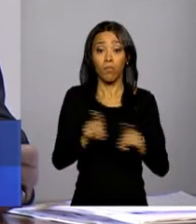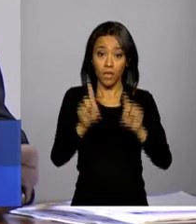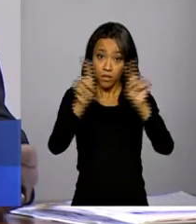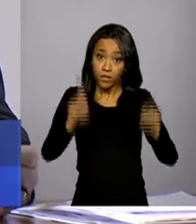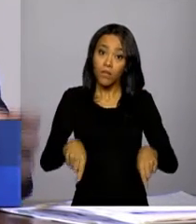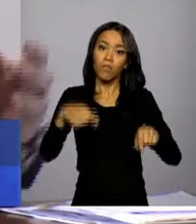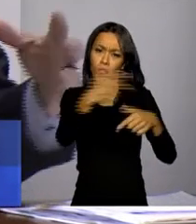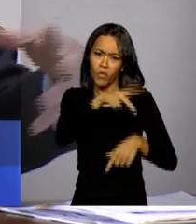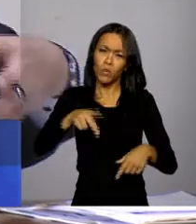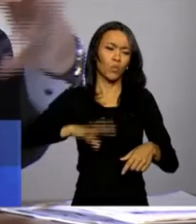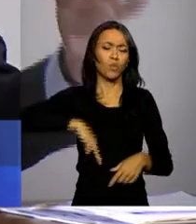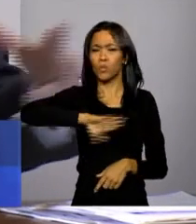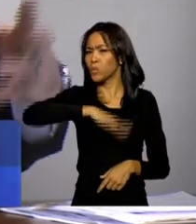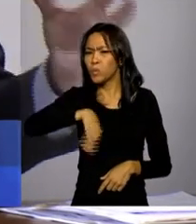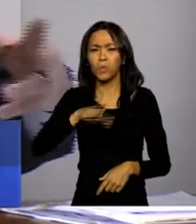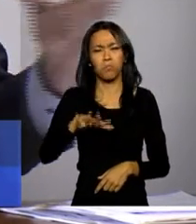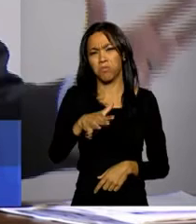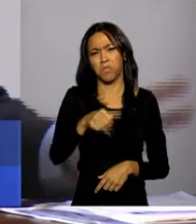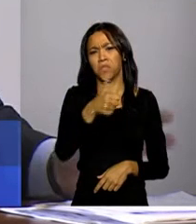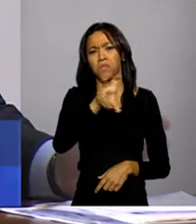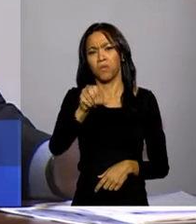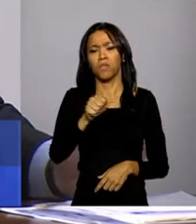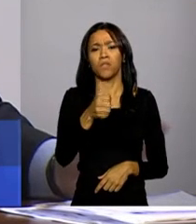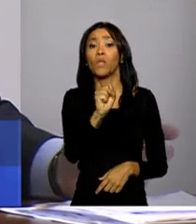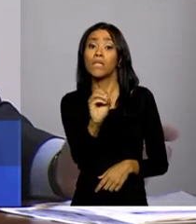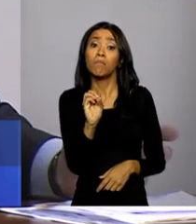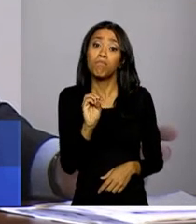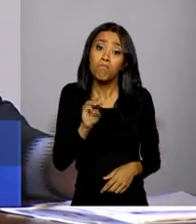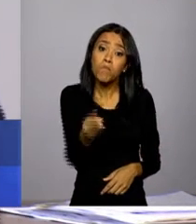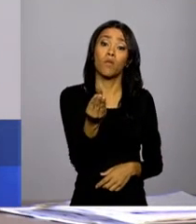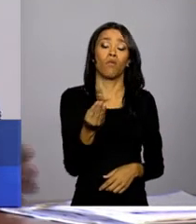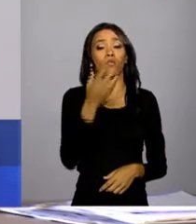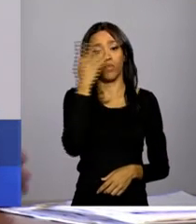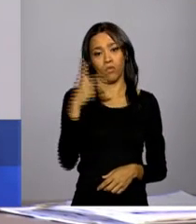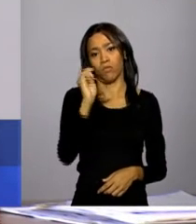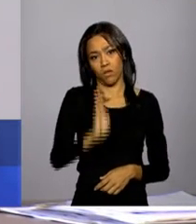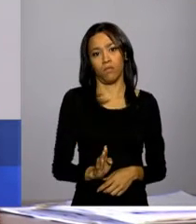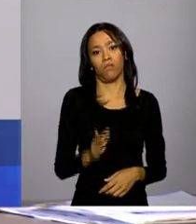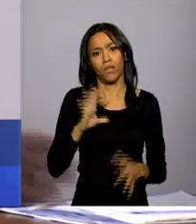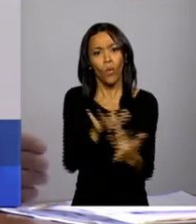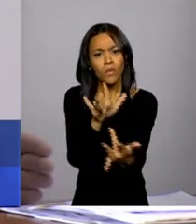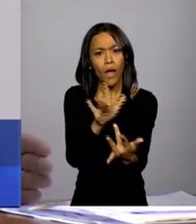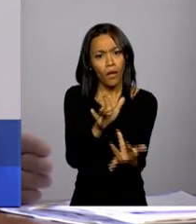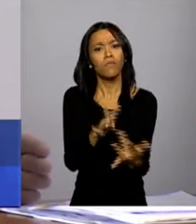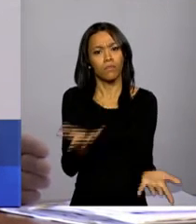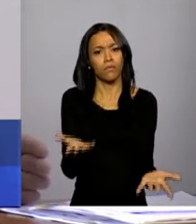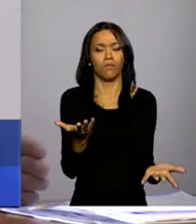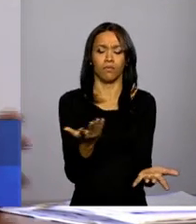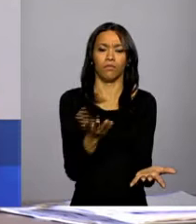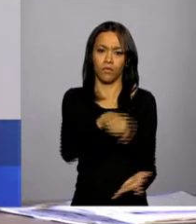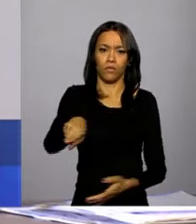nossos professores, nós estamos falando em pelo menos 150, 180 milhões de brasileiros que têm uma relação cotidiana direta com a escola.